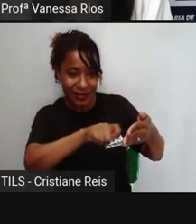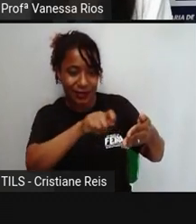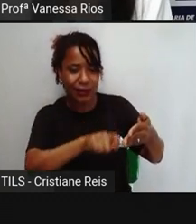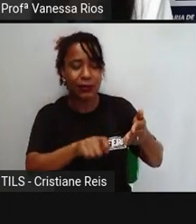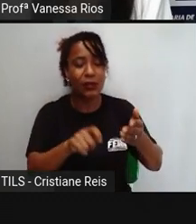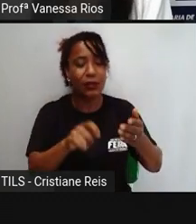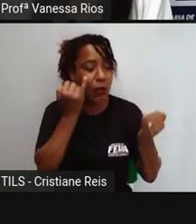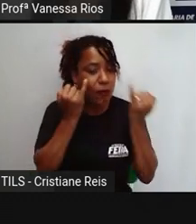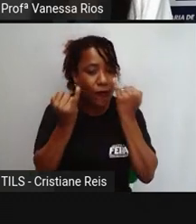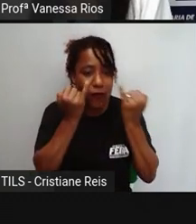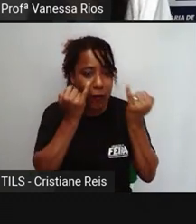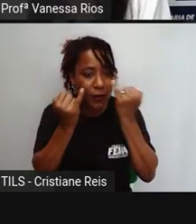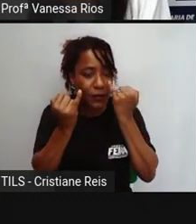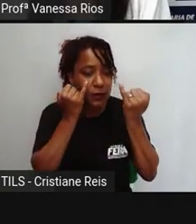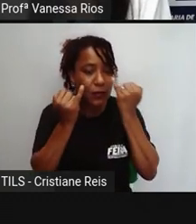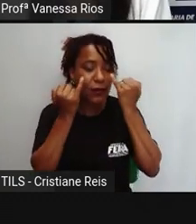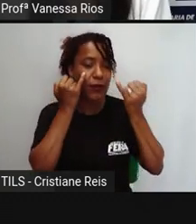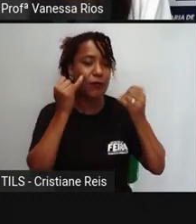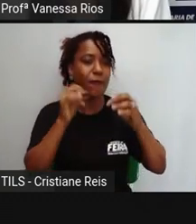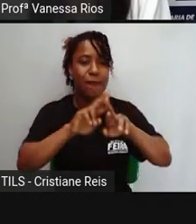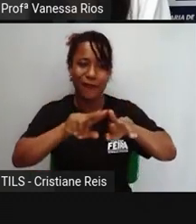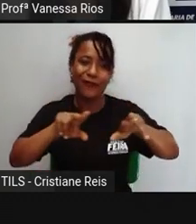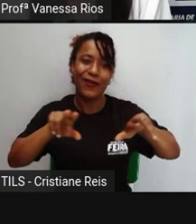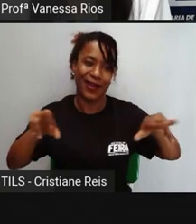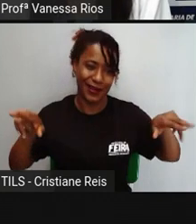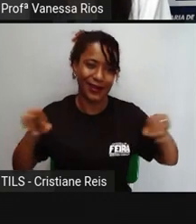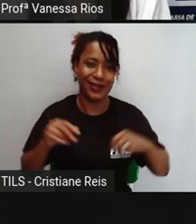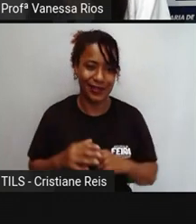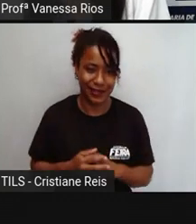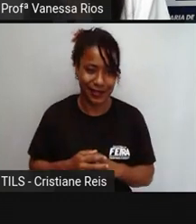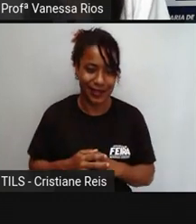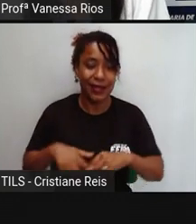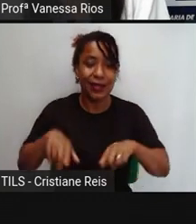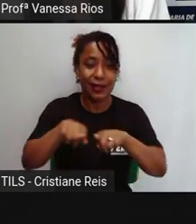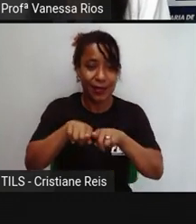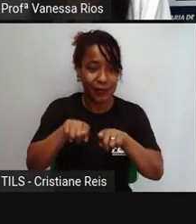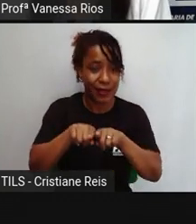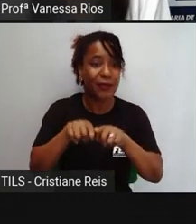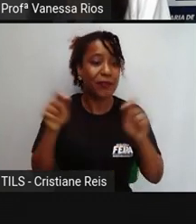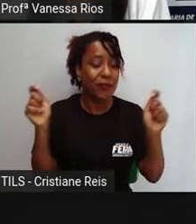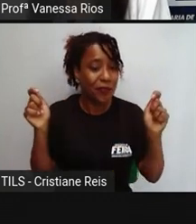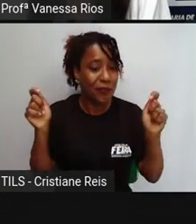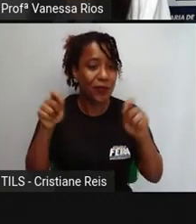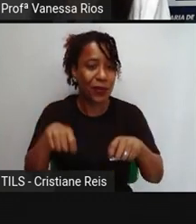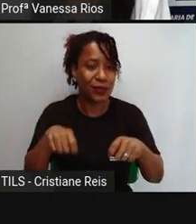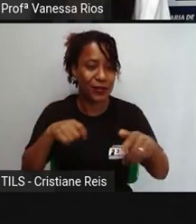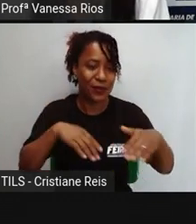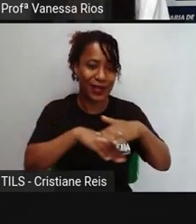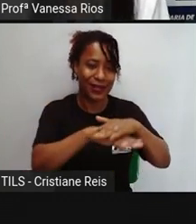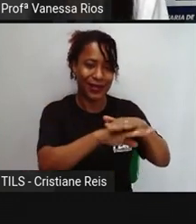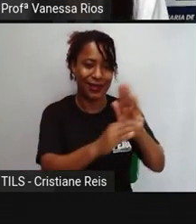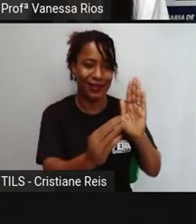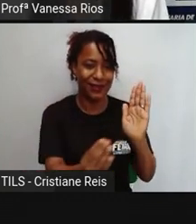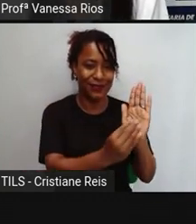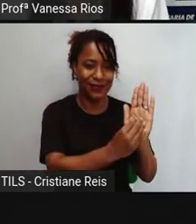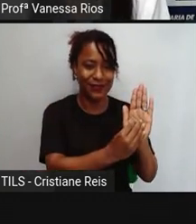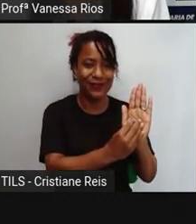puderam aí ser passadas e também conservadas para explicar a história da humanidade.